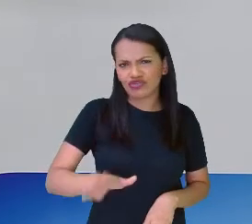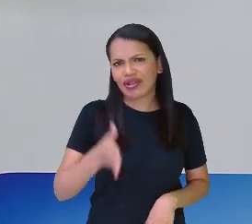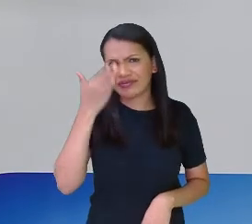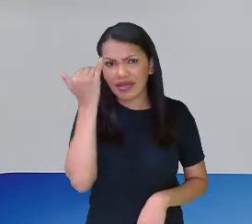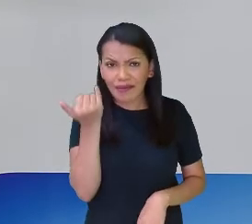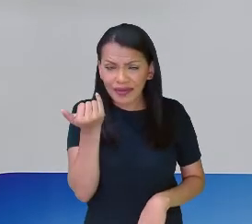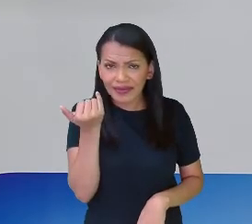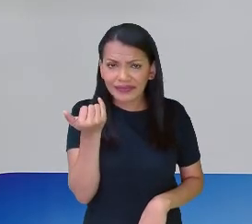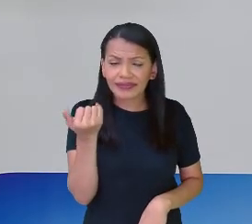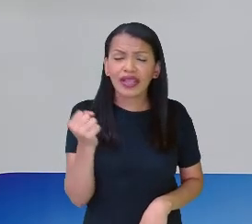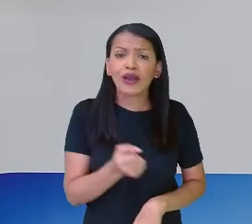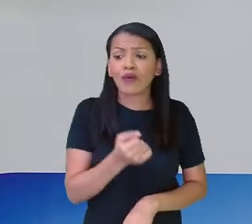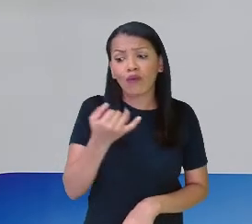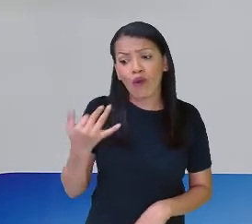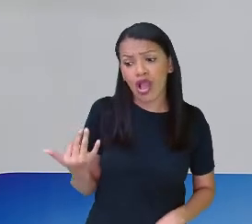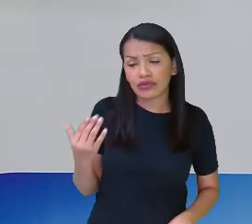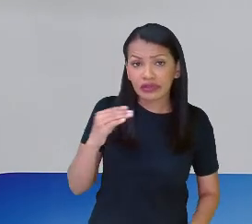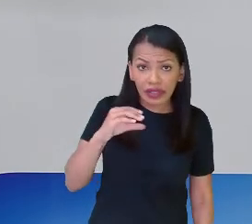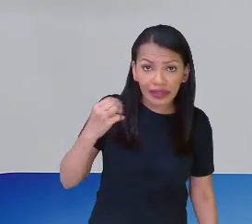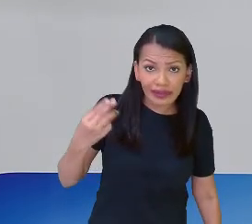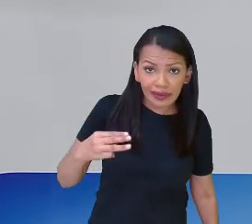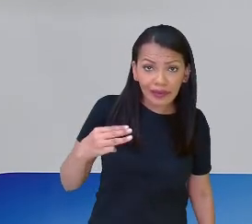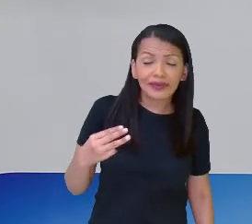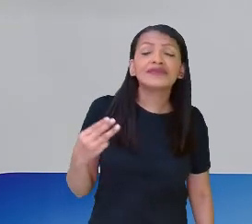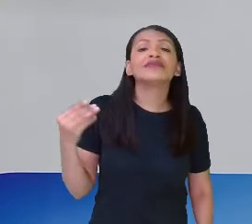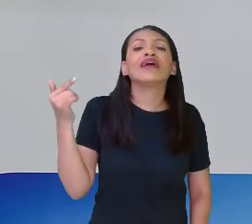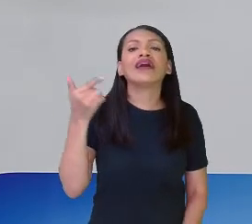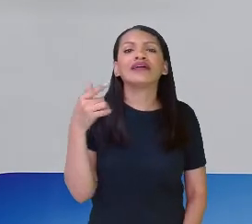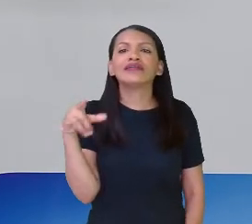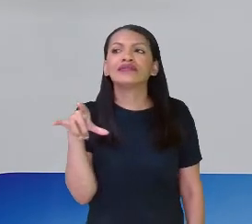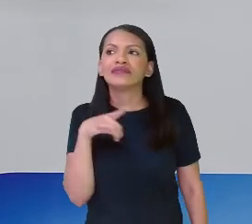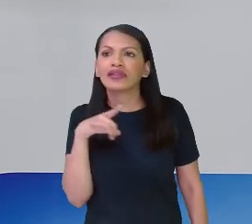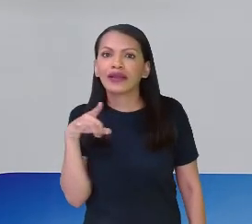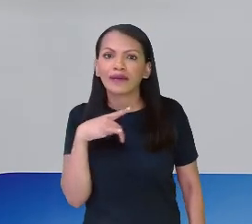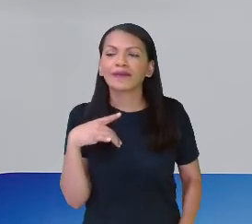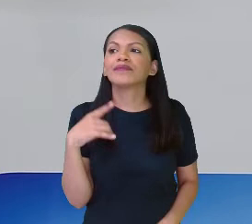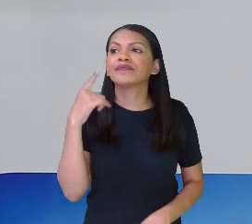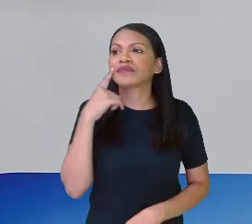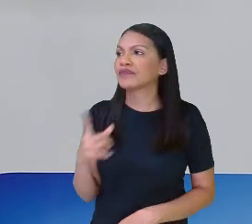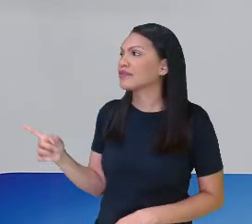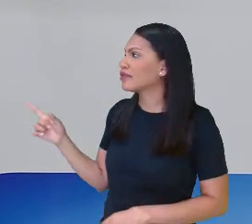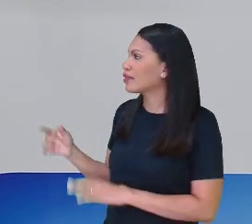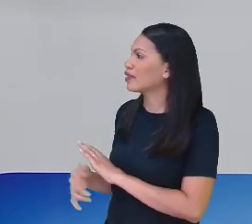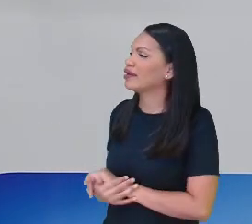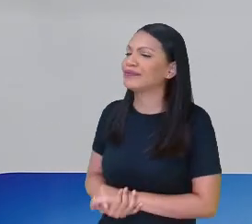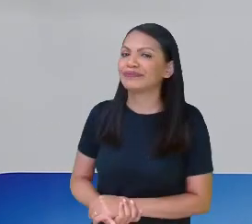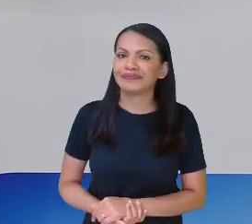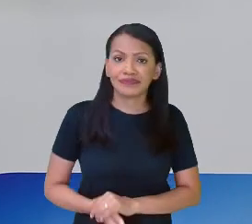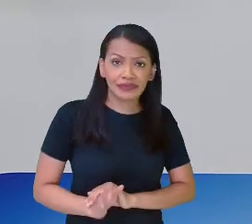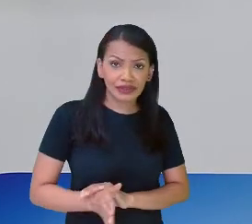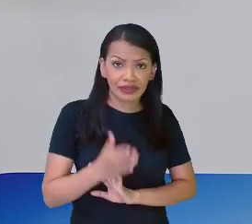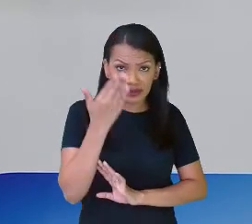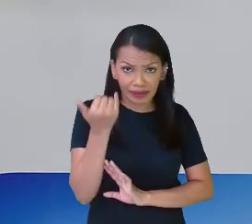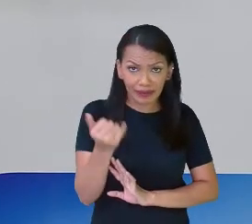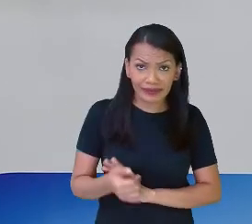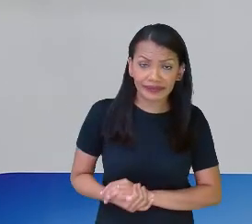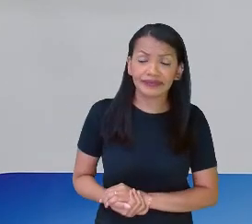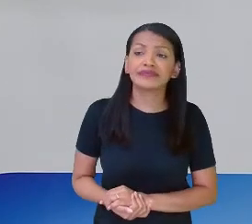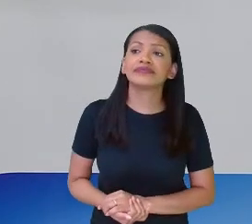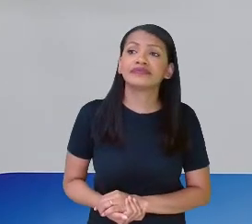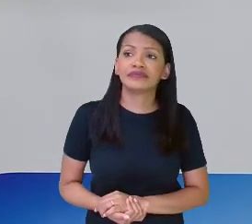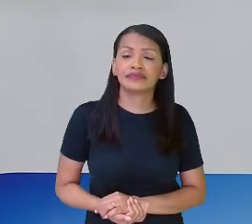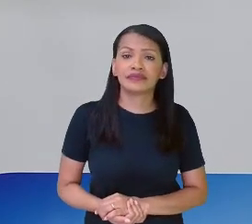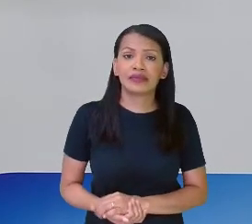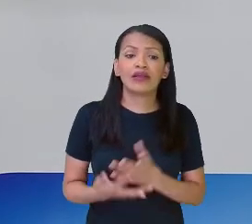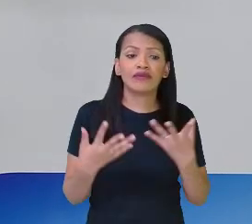sabe quantos centímetros quadrados tem esse polígono verde? Já sabem? Bem,